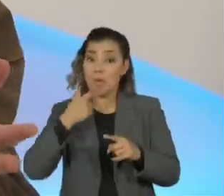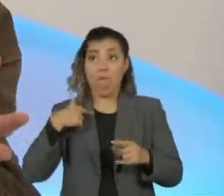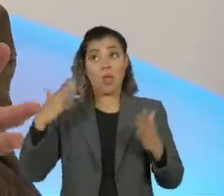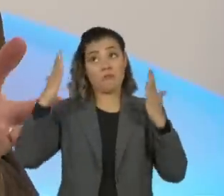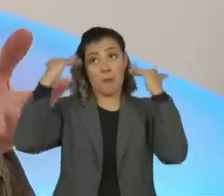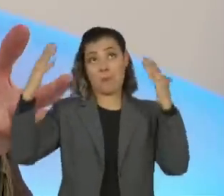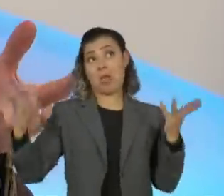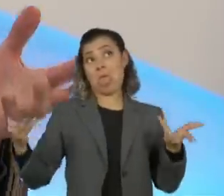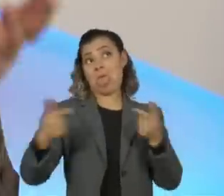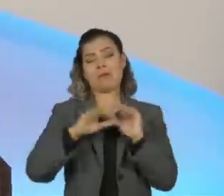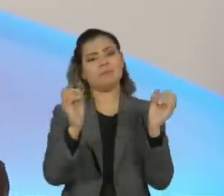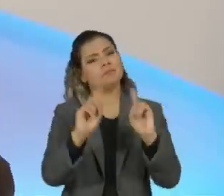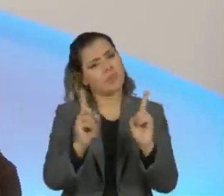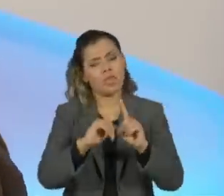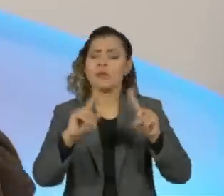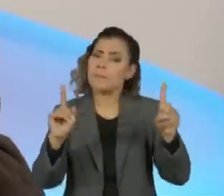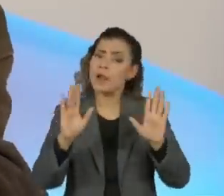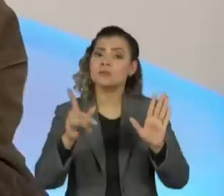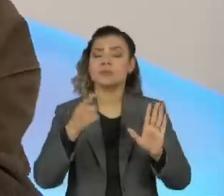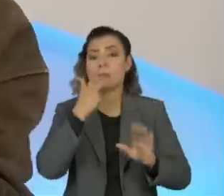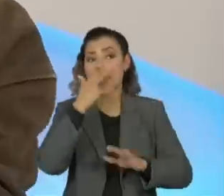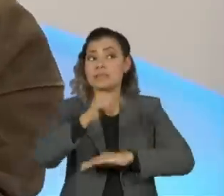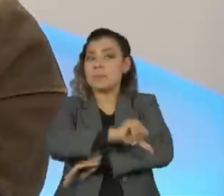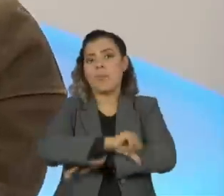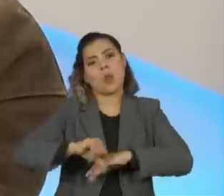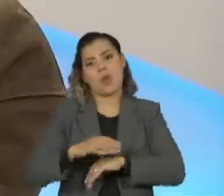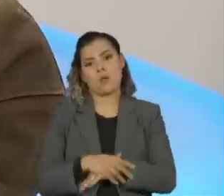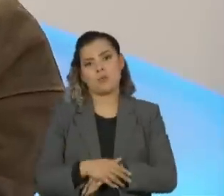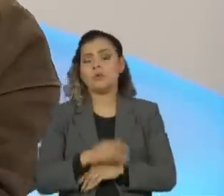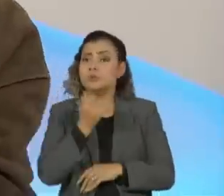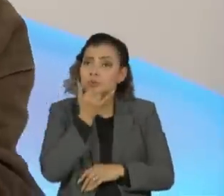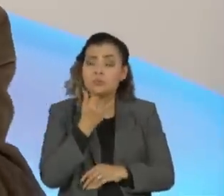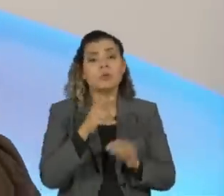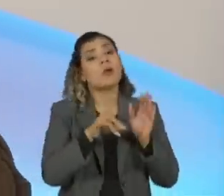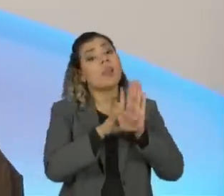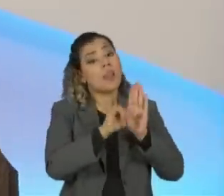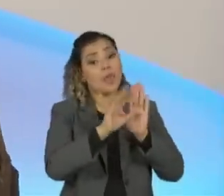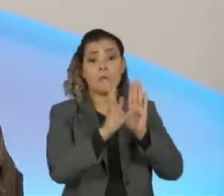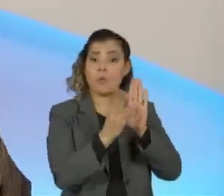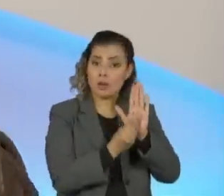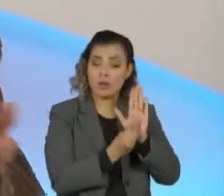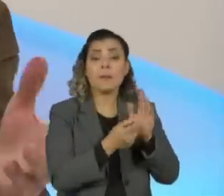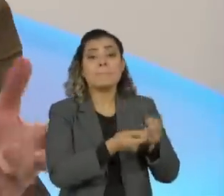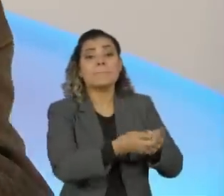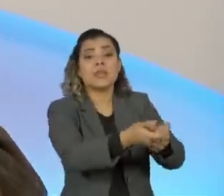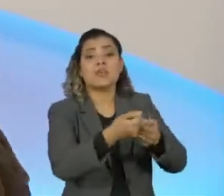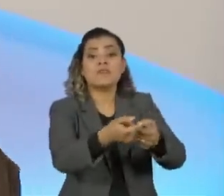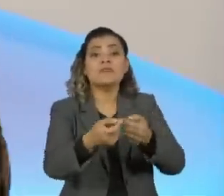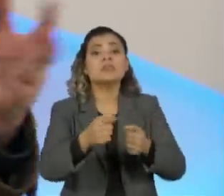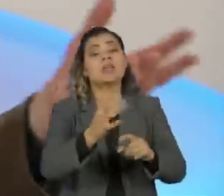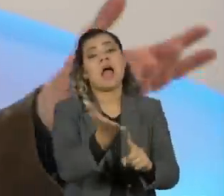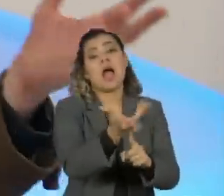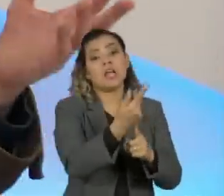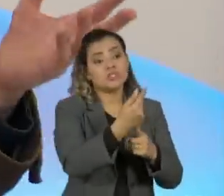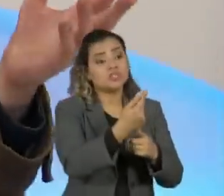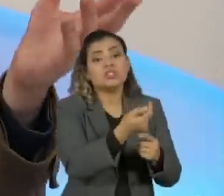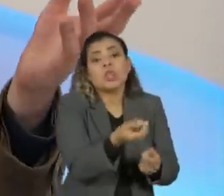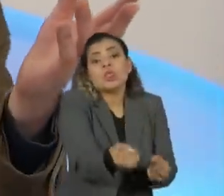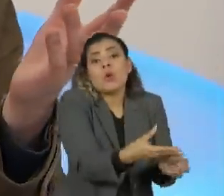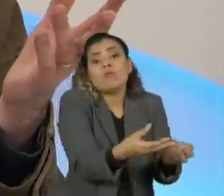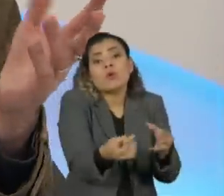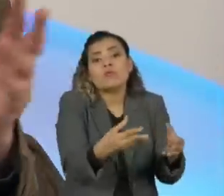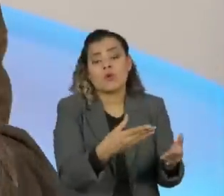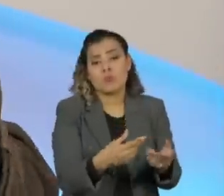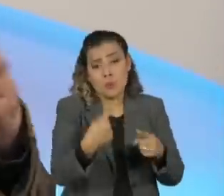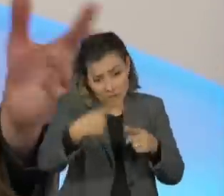imoral. Agora, eu não acho imoral você ter uma Lei Rouanet que você possa beneficiar a artista que eu estou começando, porque você não tem como começar